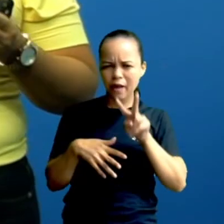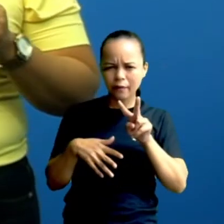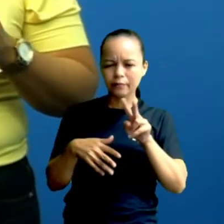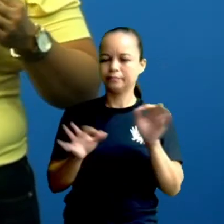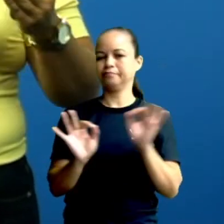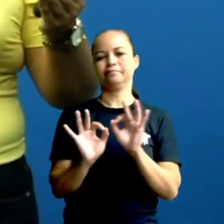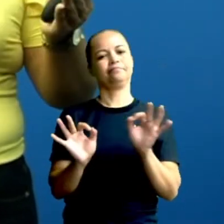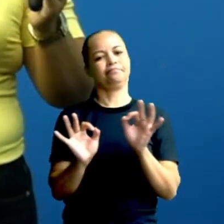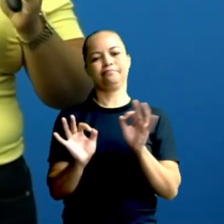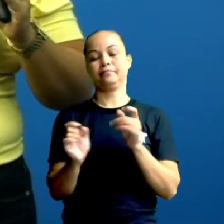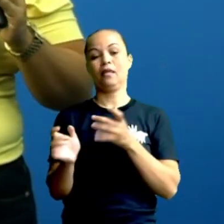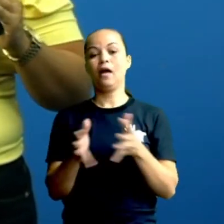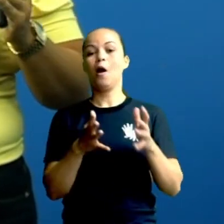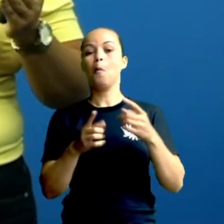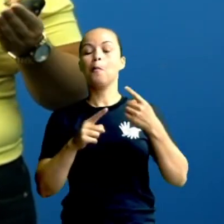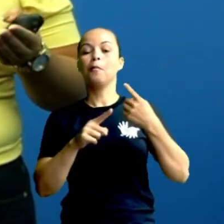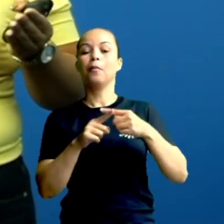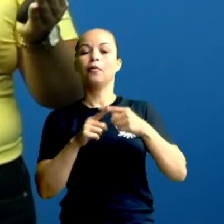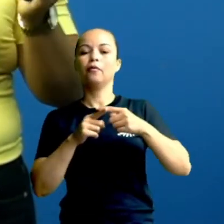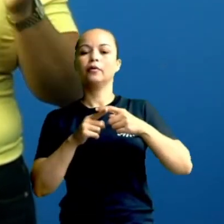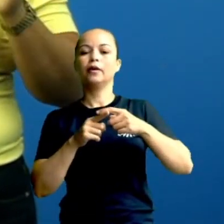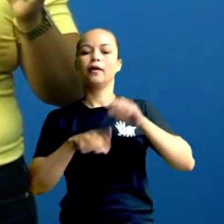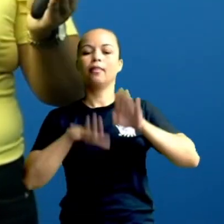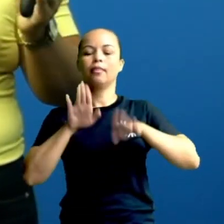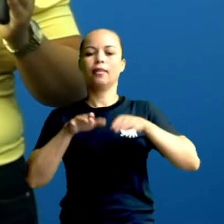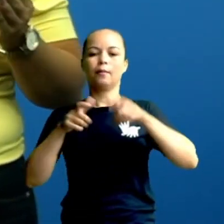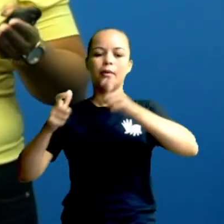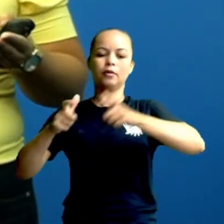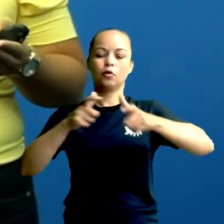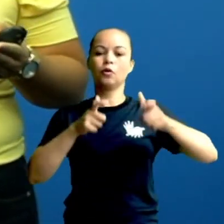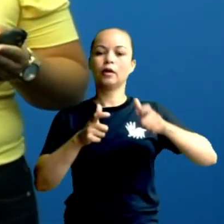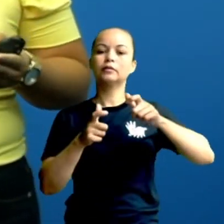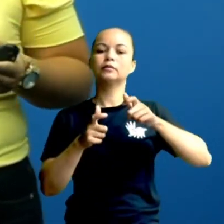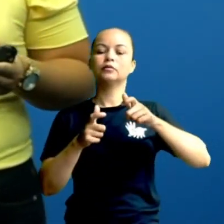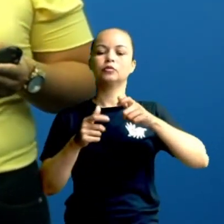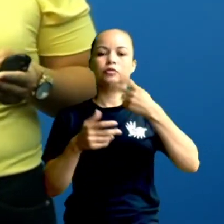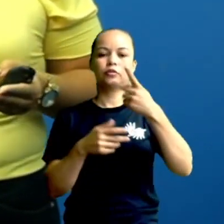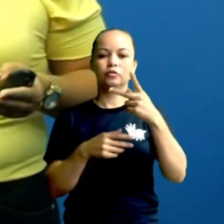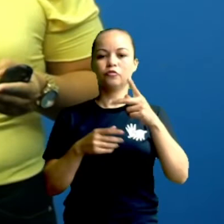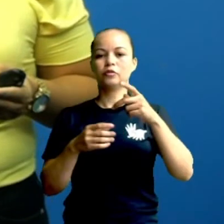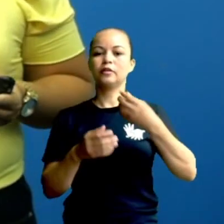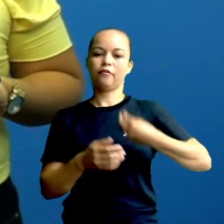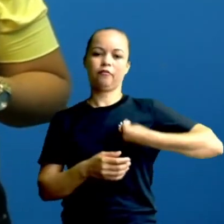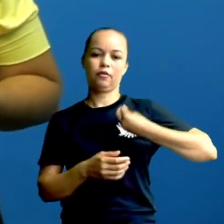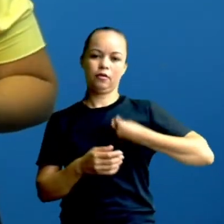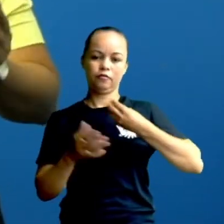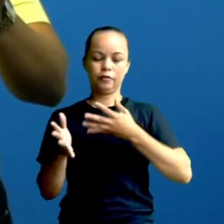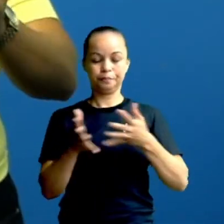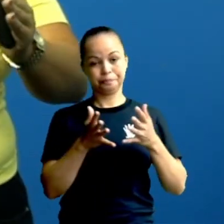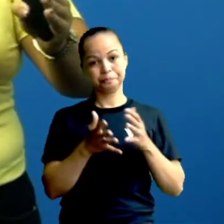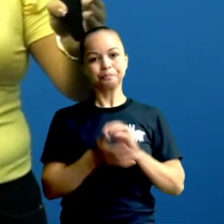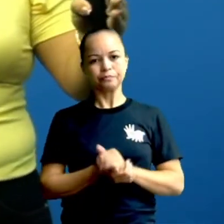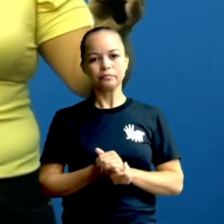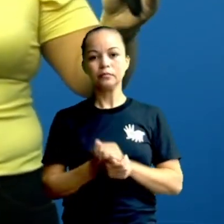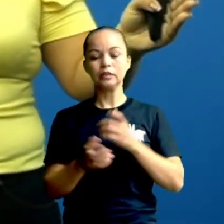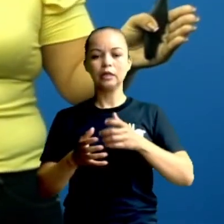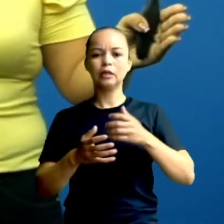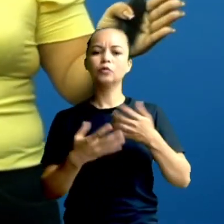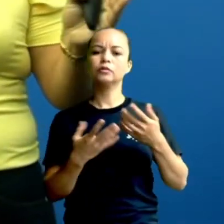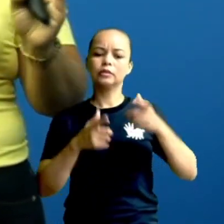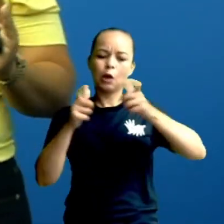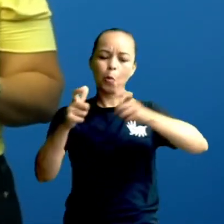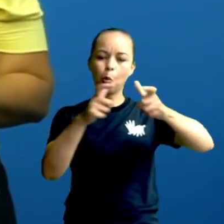depende também da localização do planeta Terra que você está. Em algumas localidades do planeta, as estações são bem